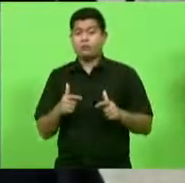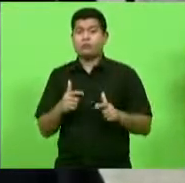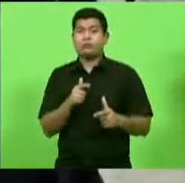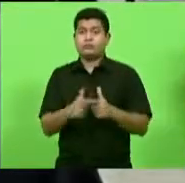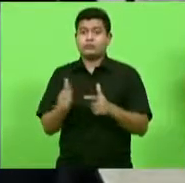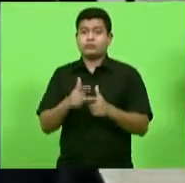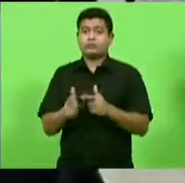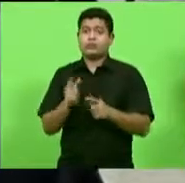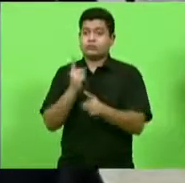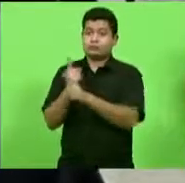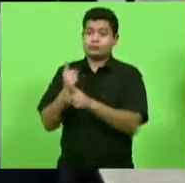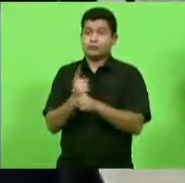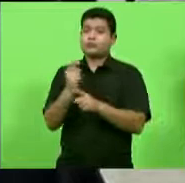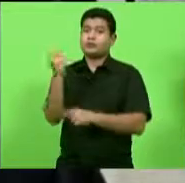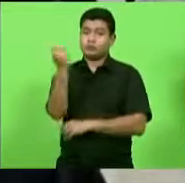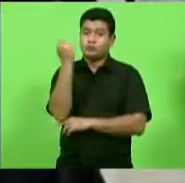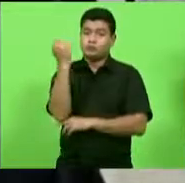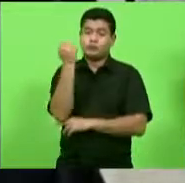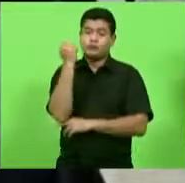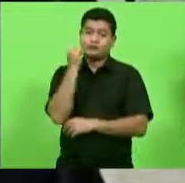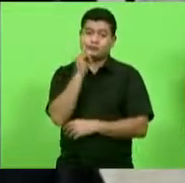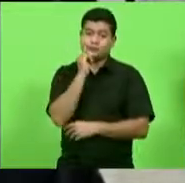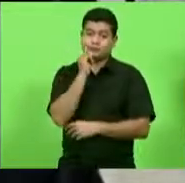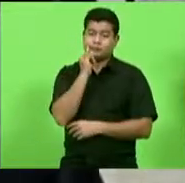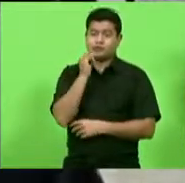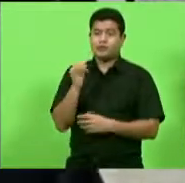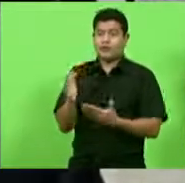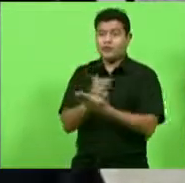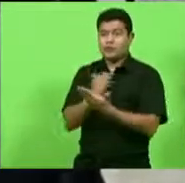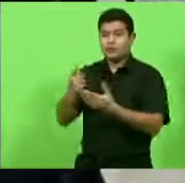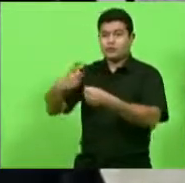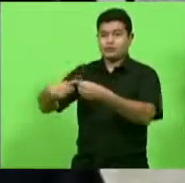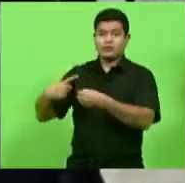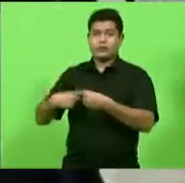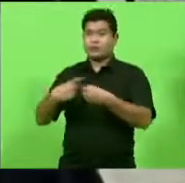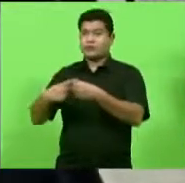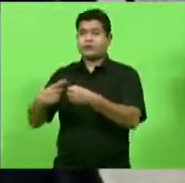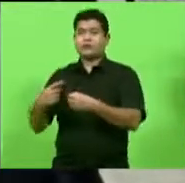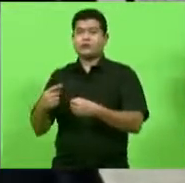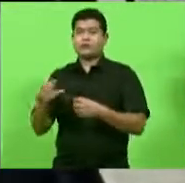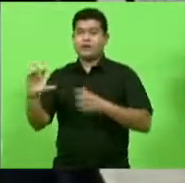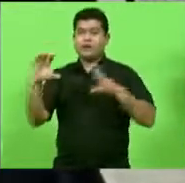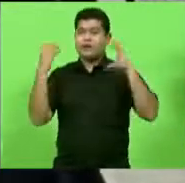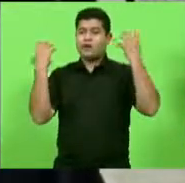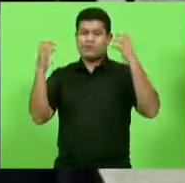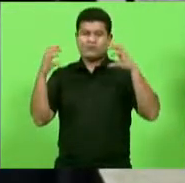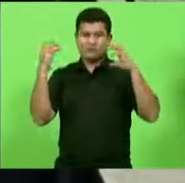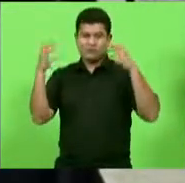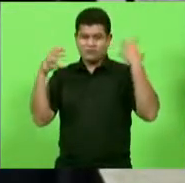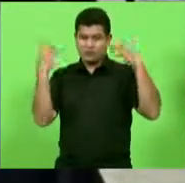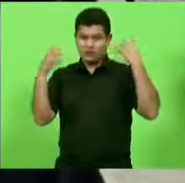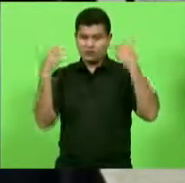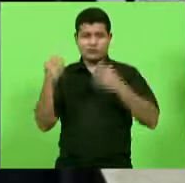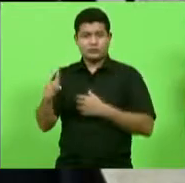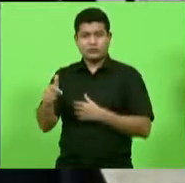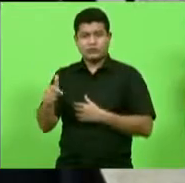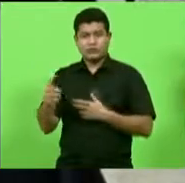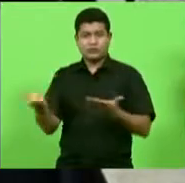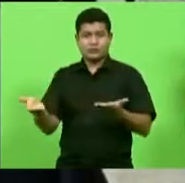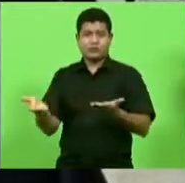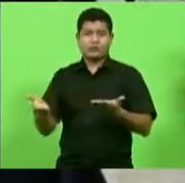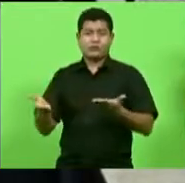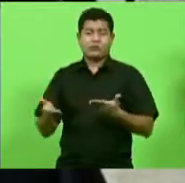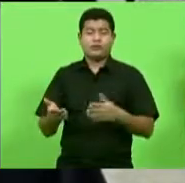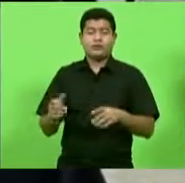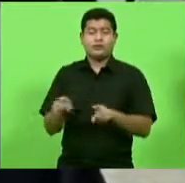localizadas mais graves como alguns municípios sem nenhuma ambulância alguns municípios sem